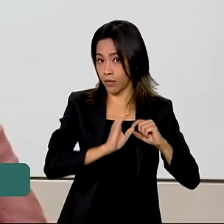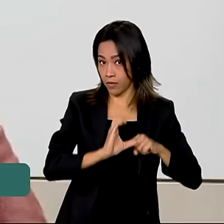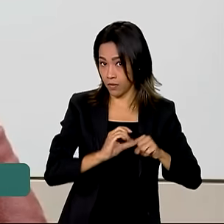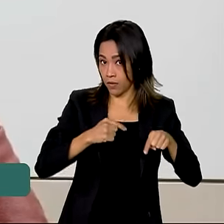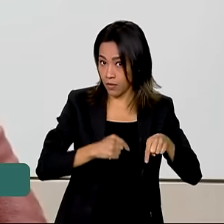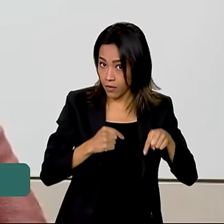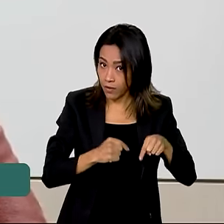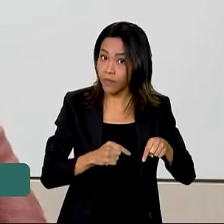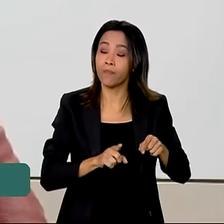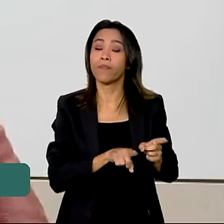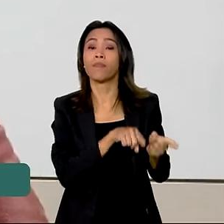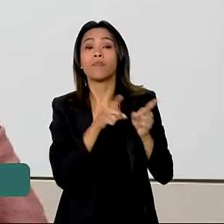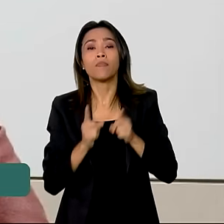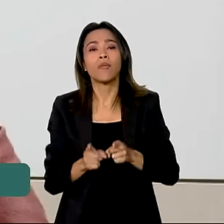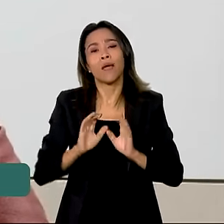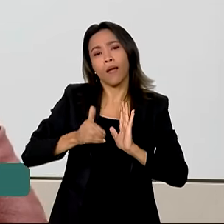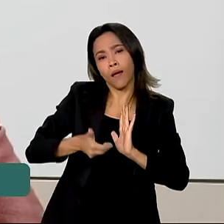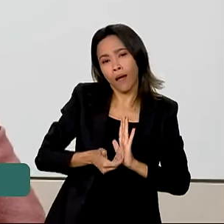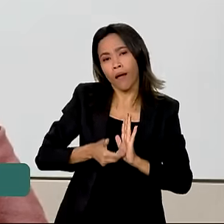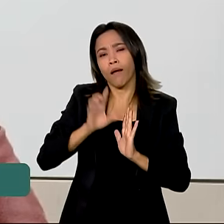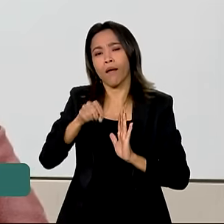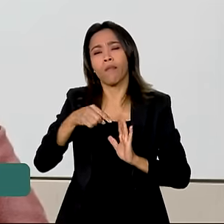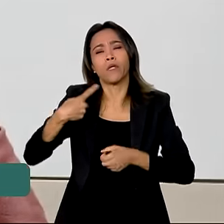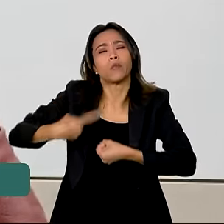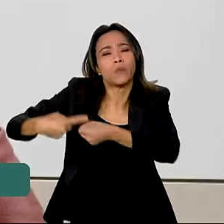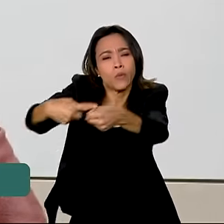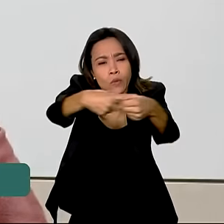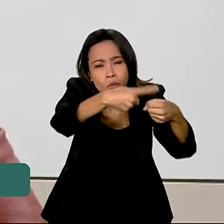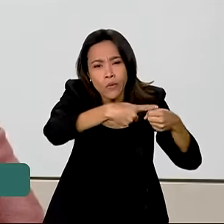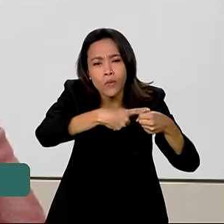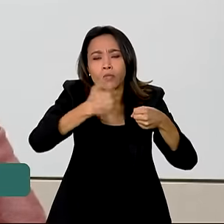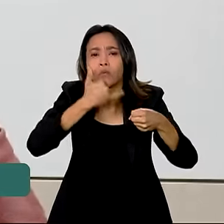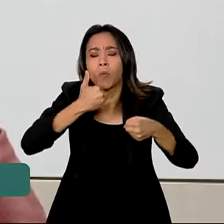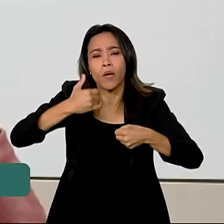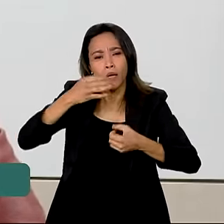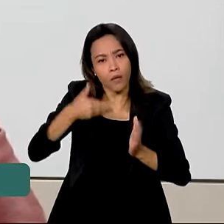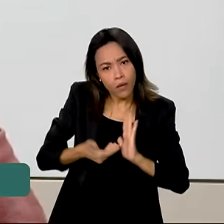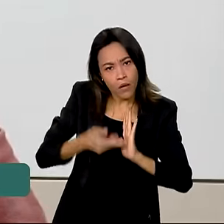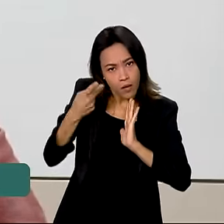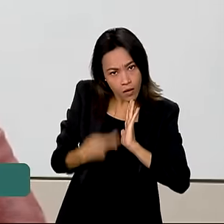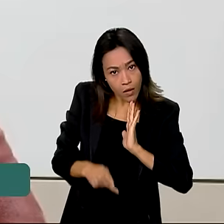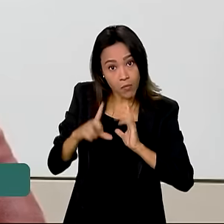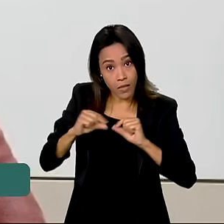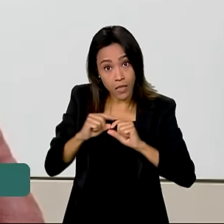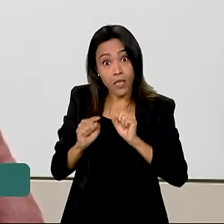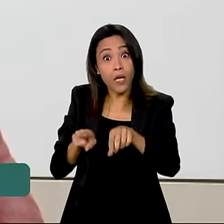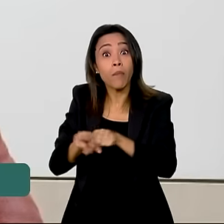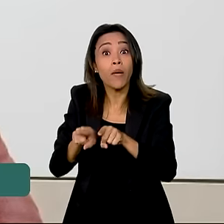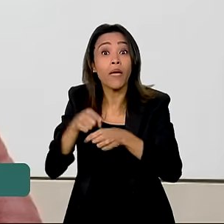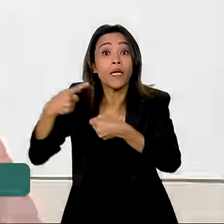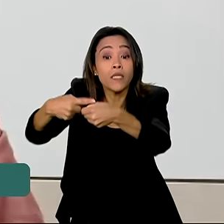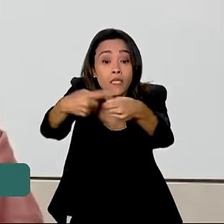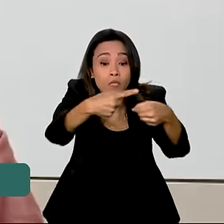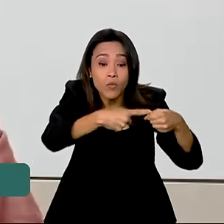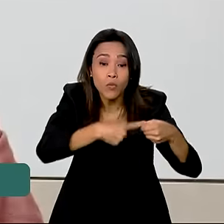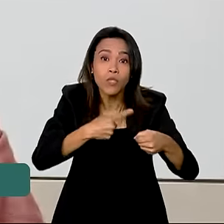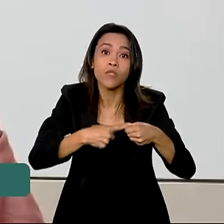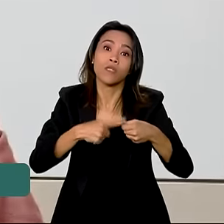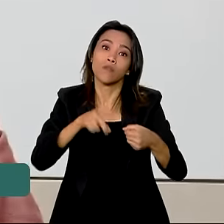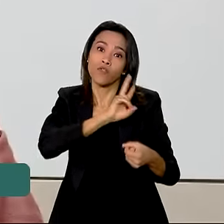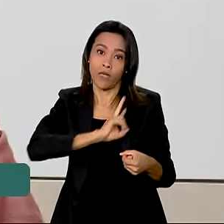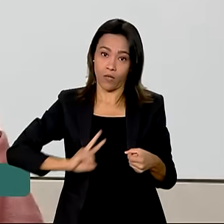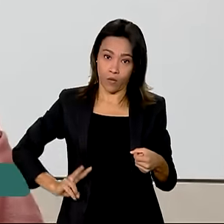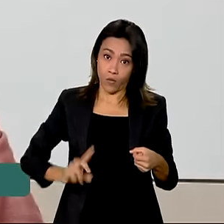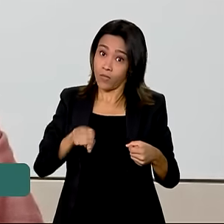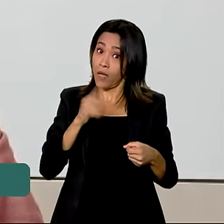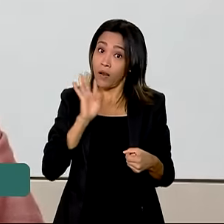ou no caso de câmaras municipais e assembleias legislativas, para compor a rede legislativa junto com a Câmara dos Deputados e o Senado Federal. E é um programa